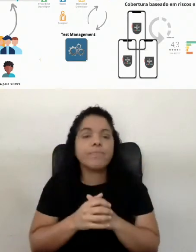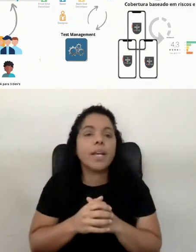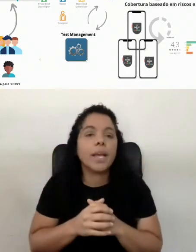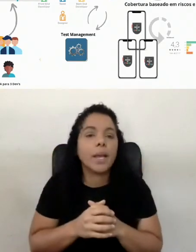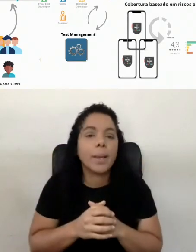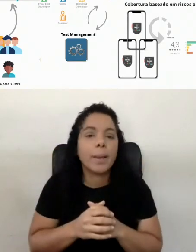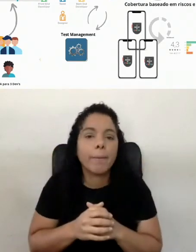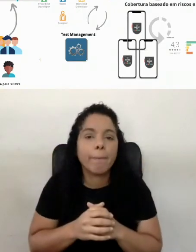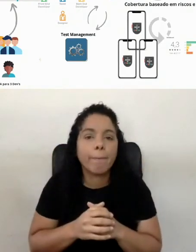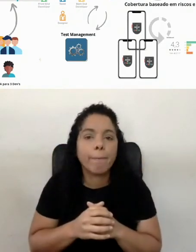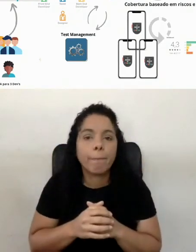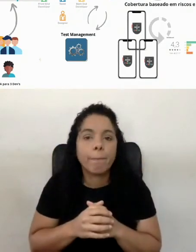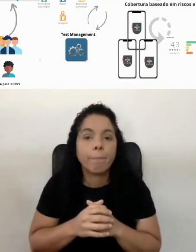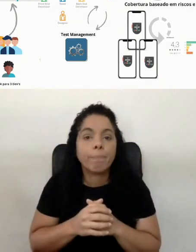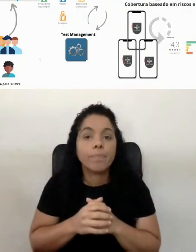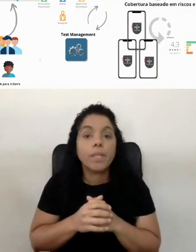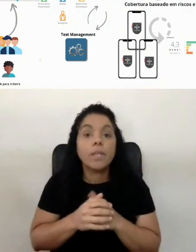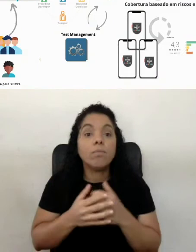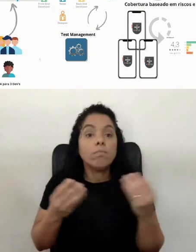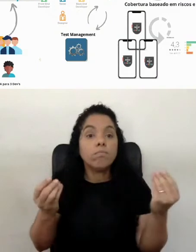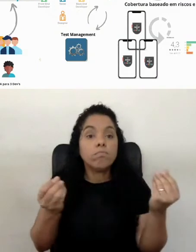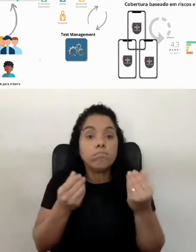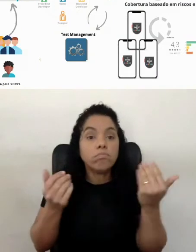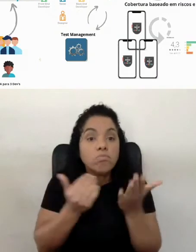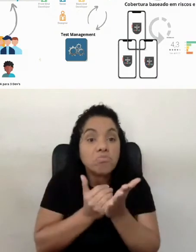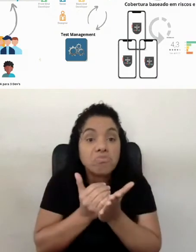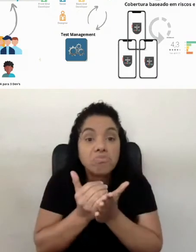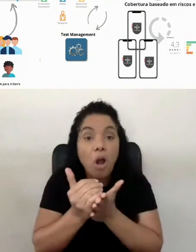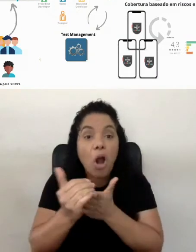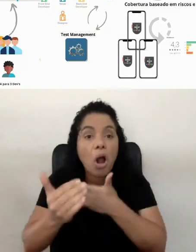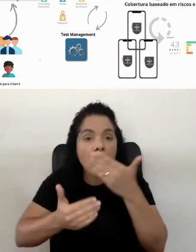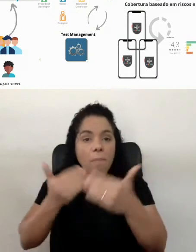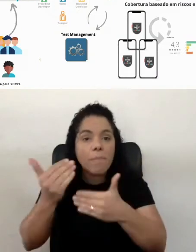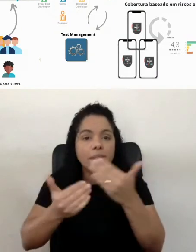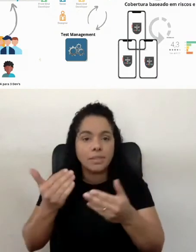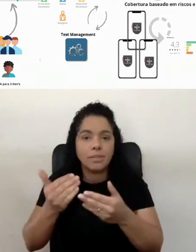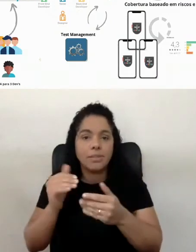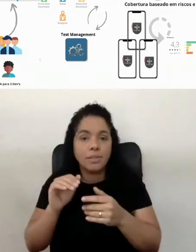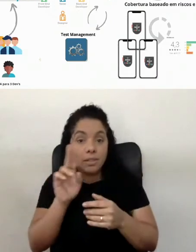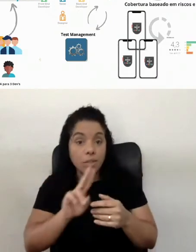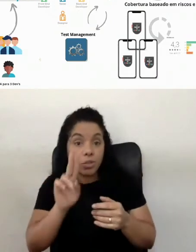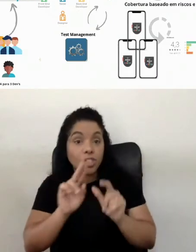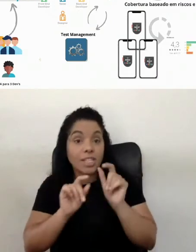fomentar a utilização de